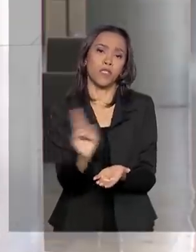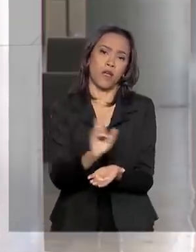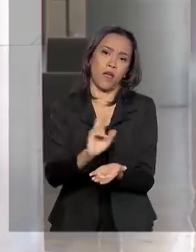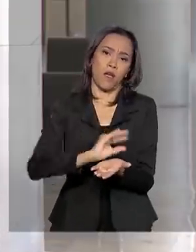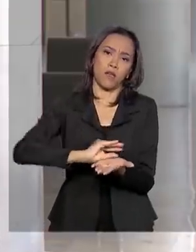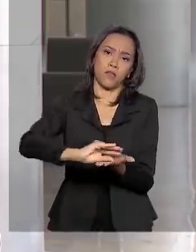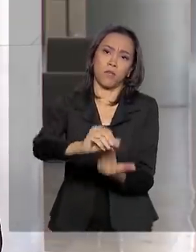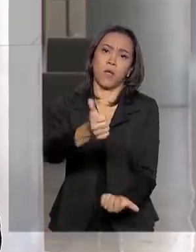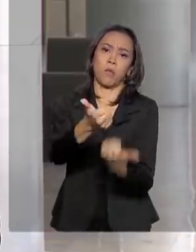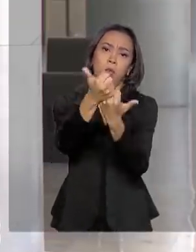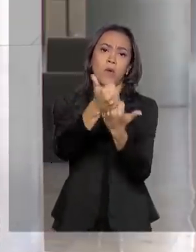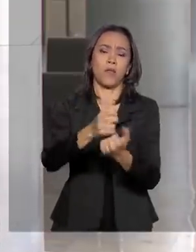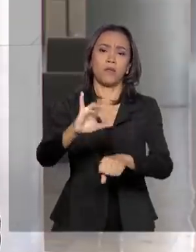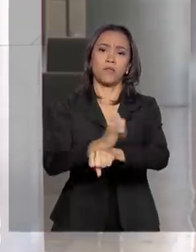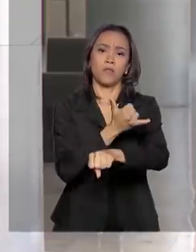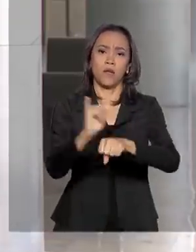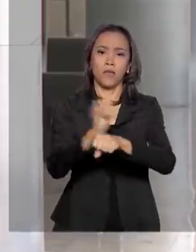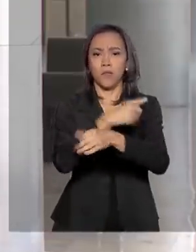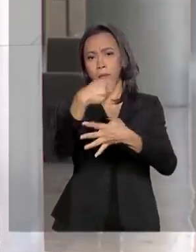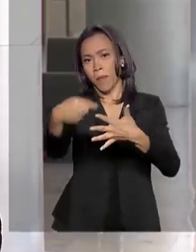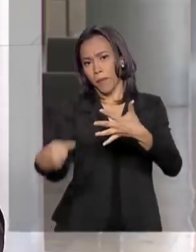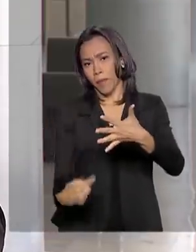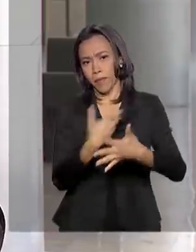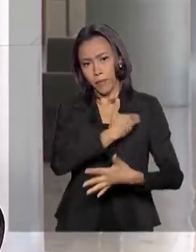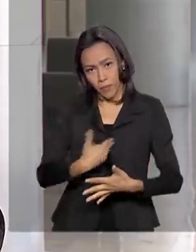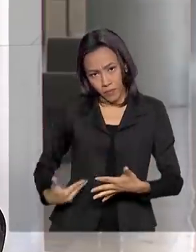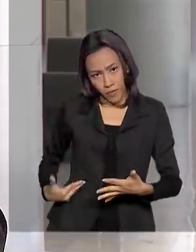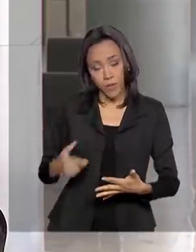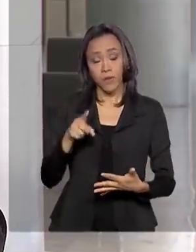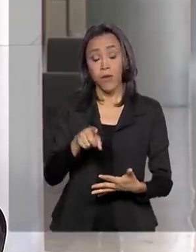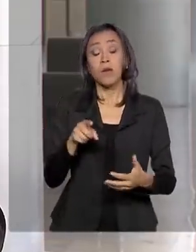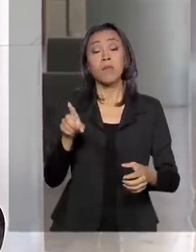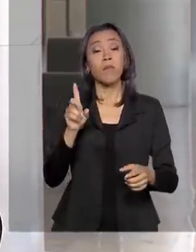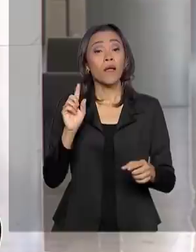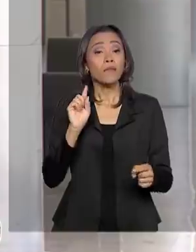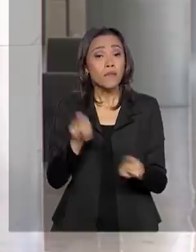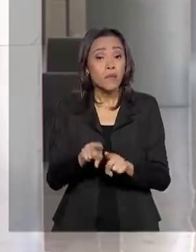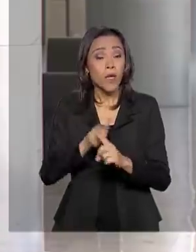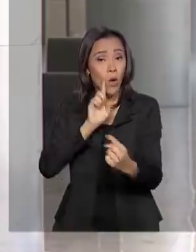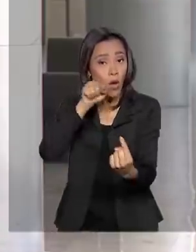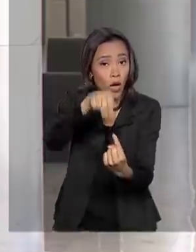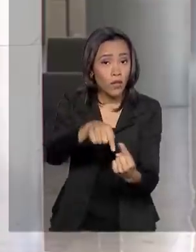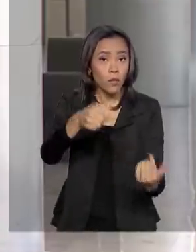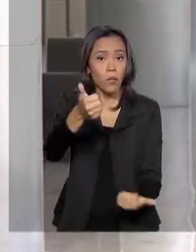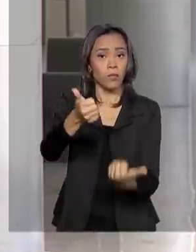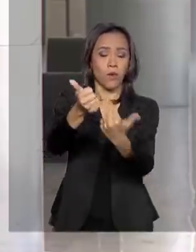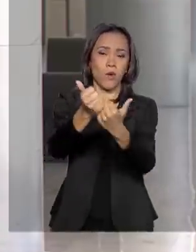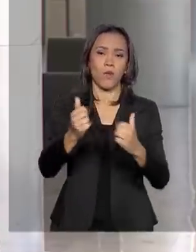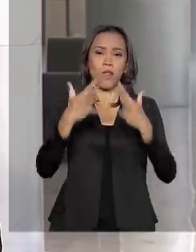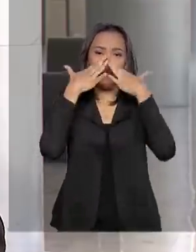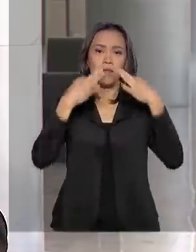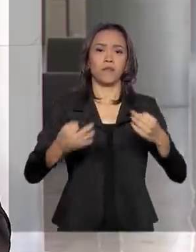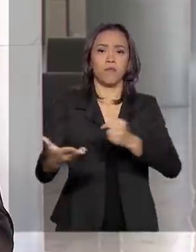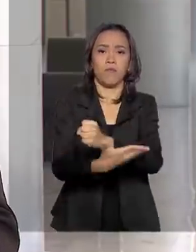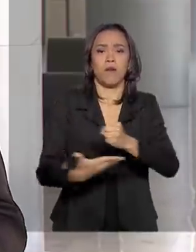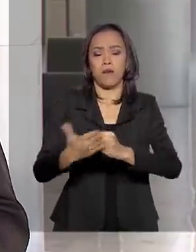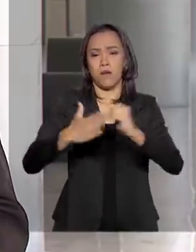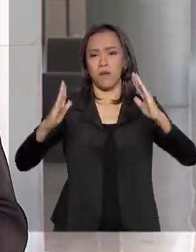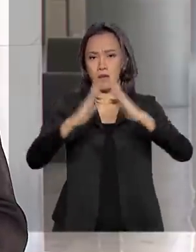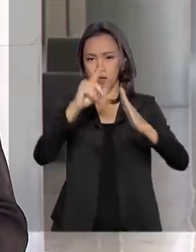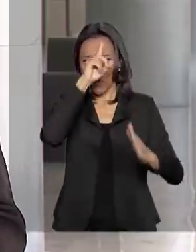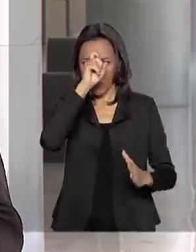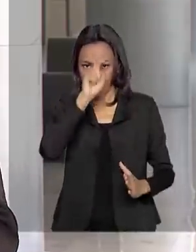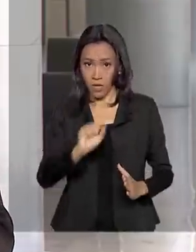coronavírus. O recurso poderá ser utilizado para o reforço na atenção primária e hospitalar. O Ministério também prevê aí a